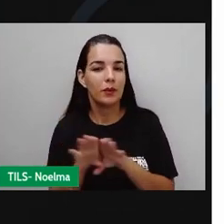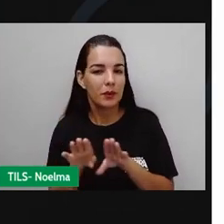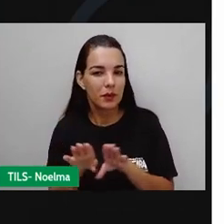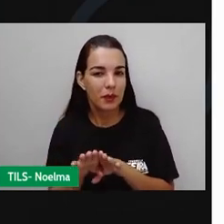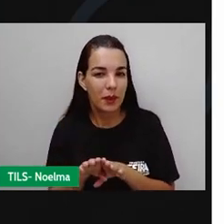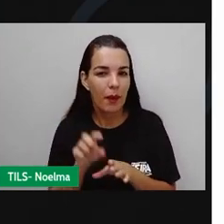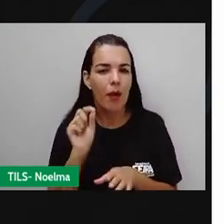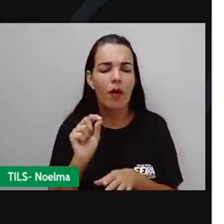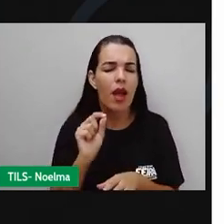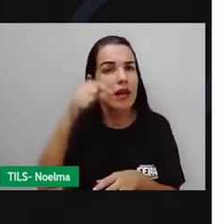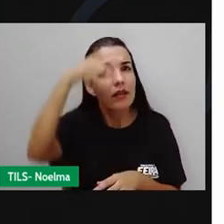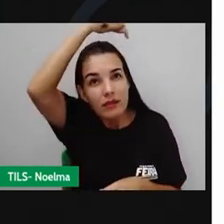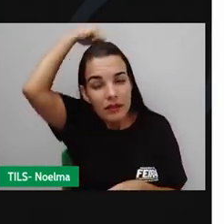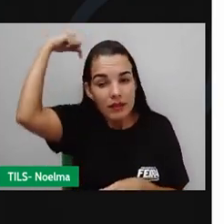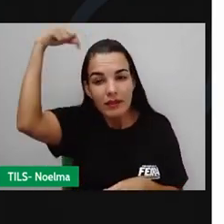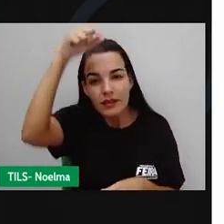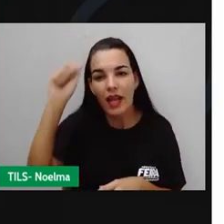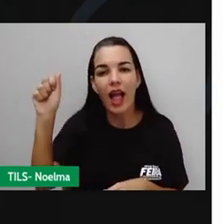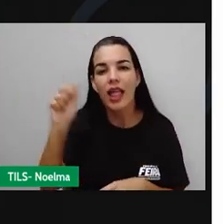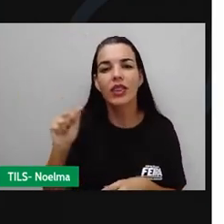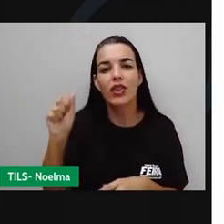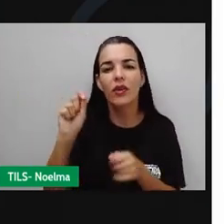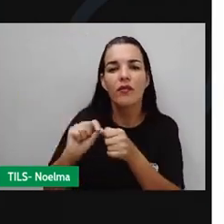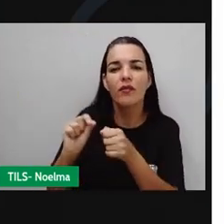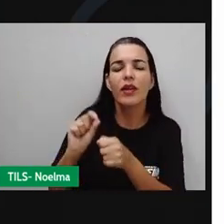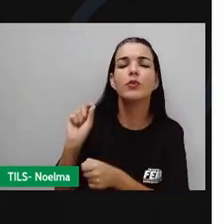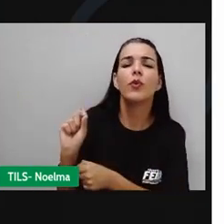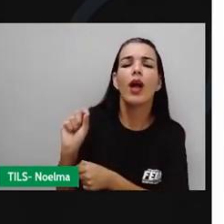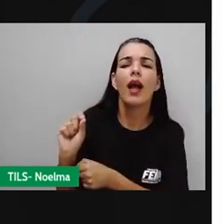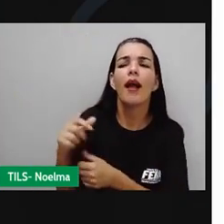O que o Santo Antônio faz, Dayane? Não sei.